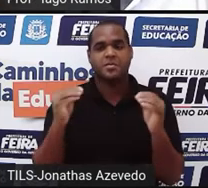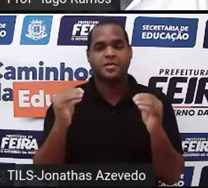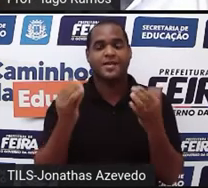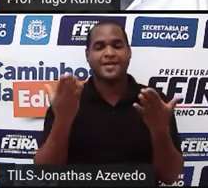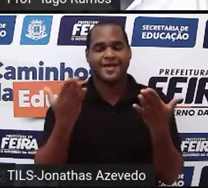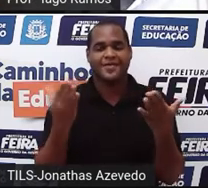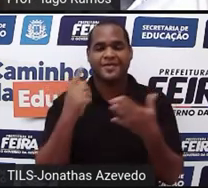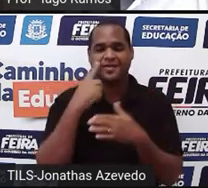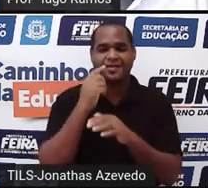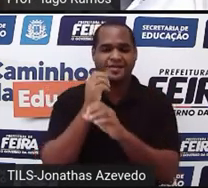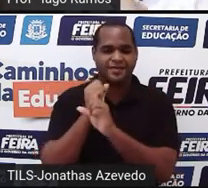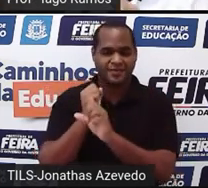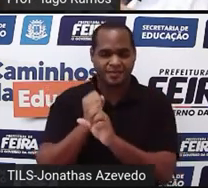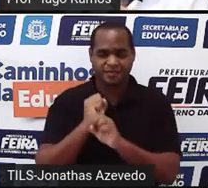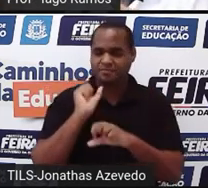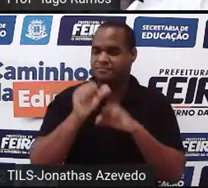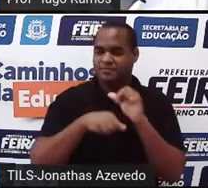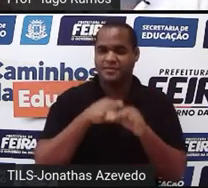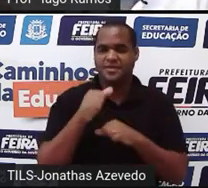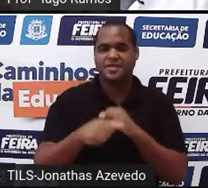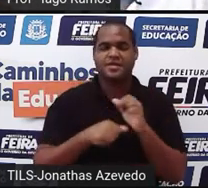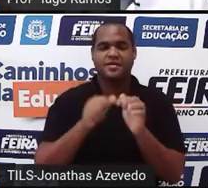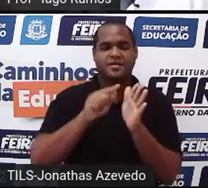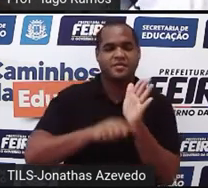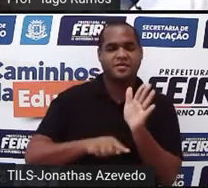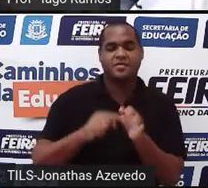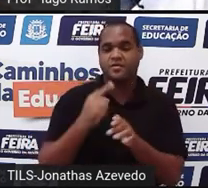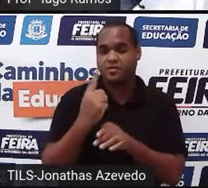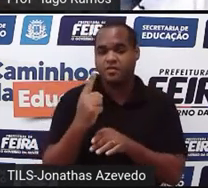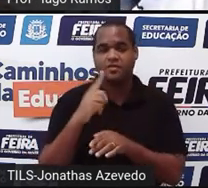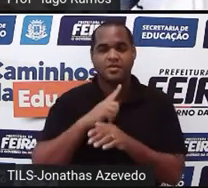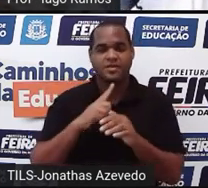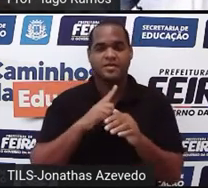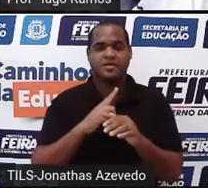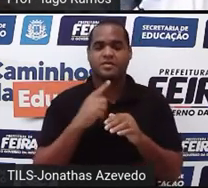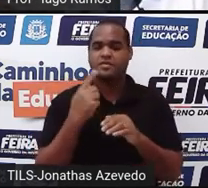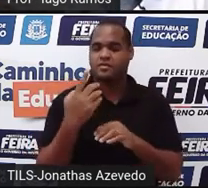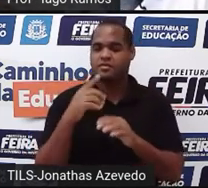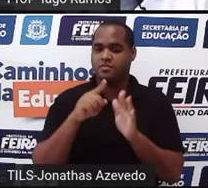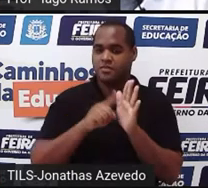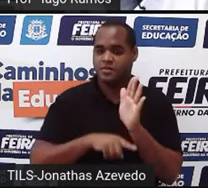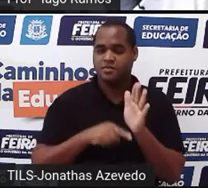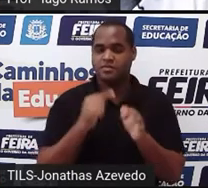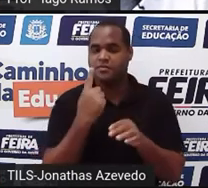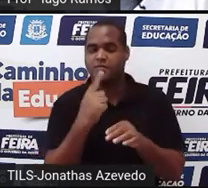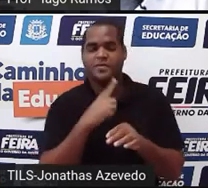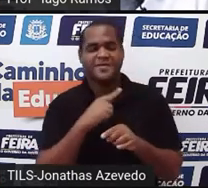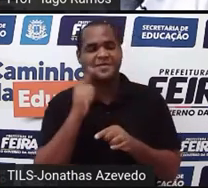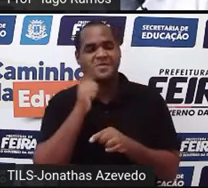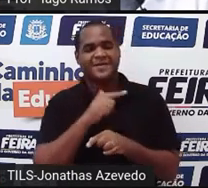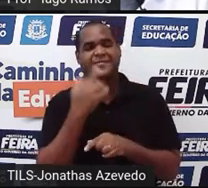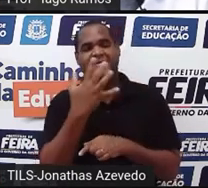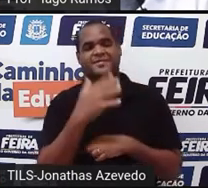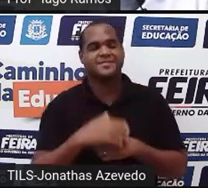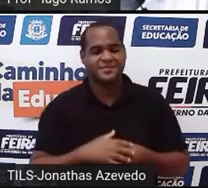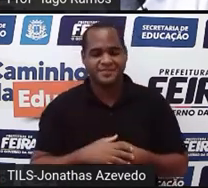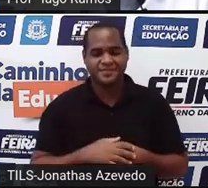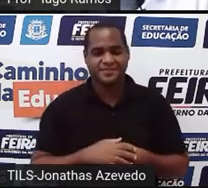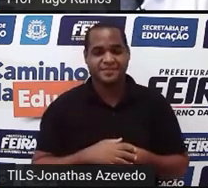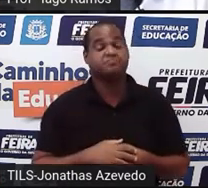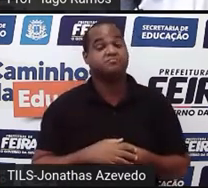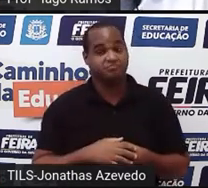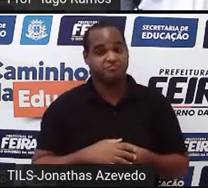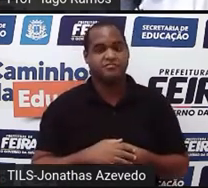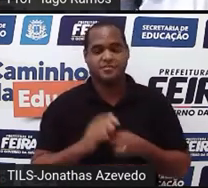somando o 5 lá em cima, com menos 1 aqui embaixo, 5 com menos 1 dá 4. Então, x é igual a